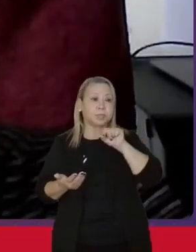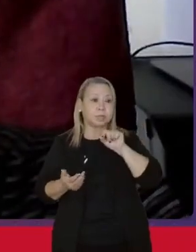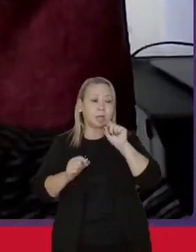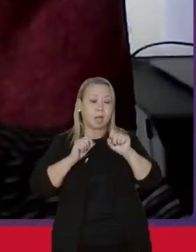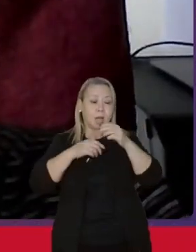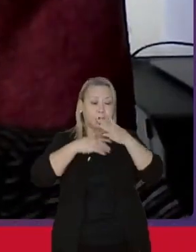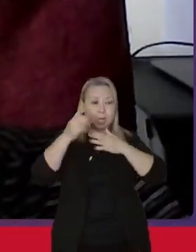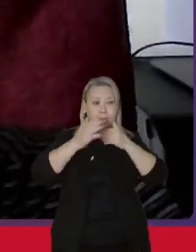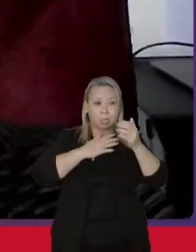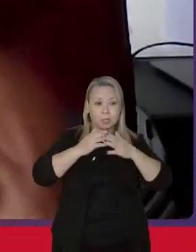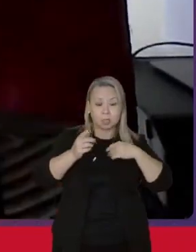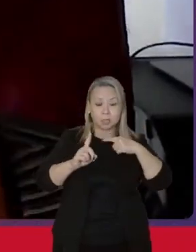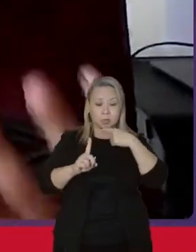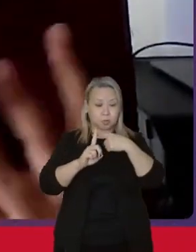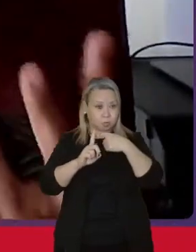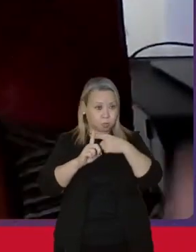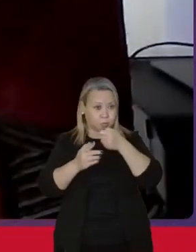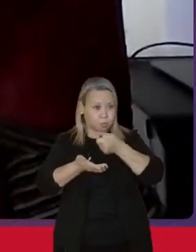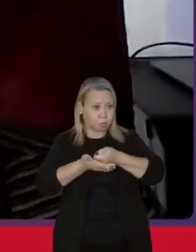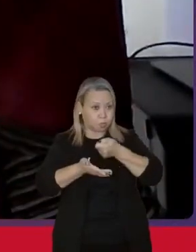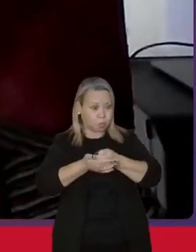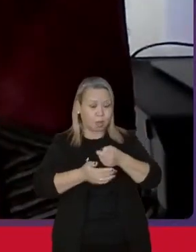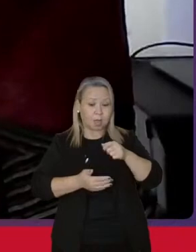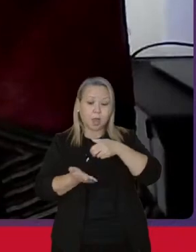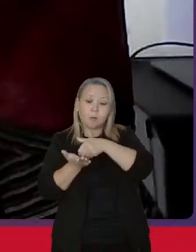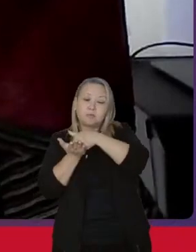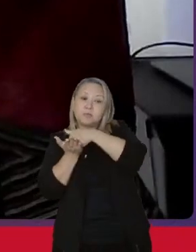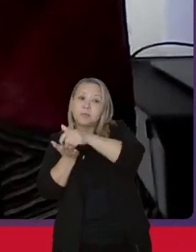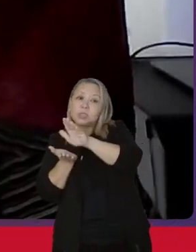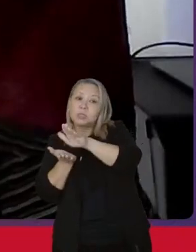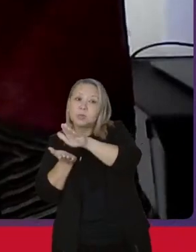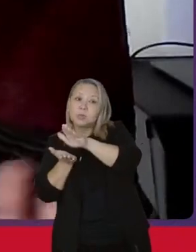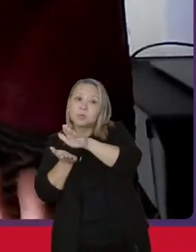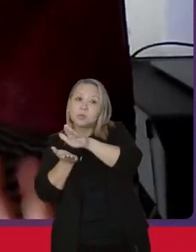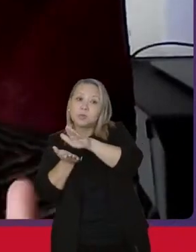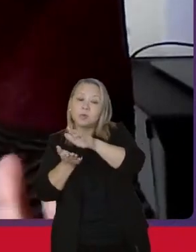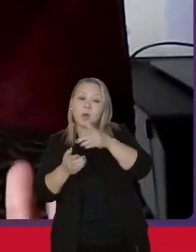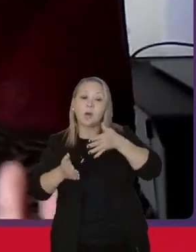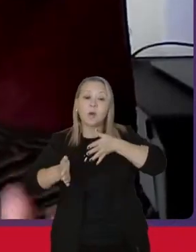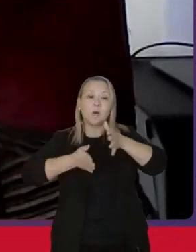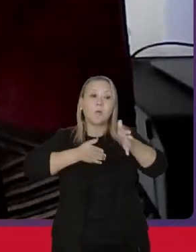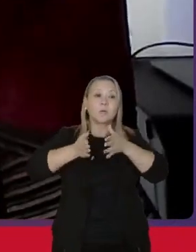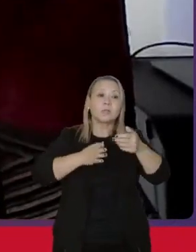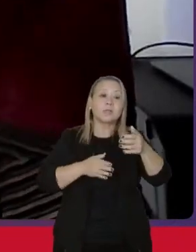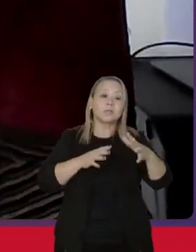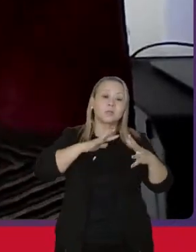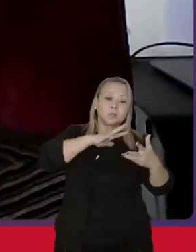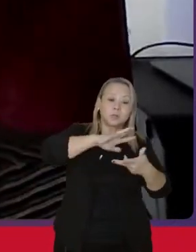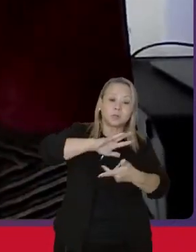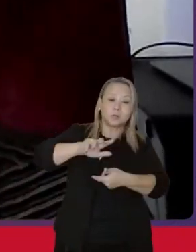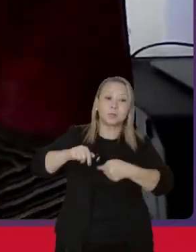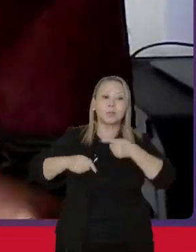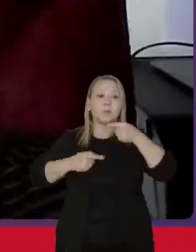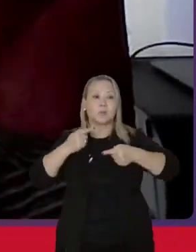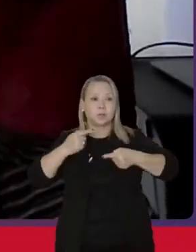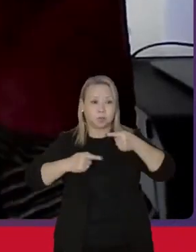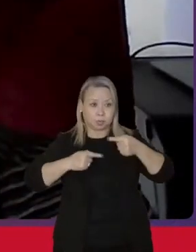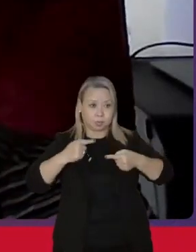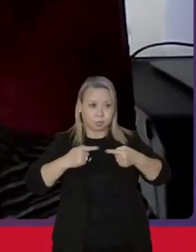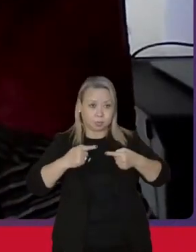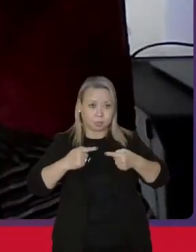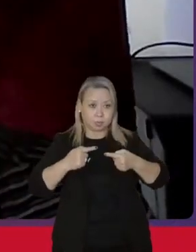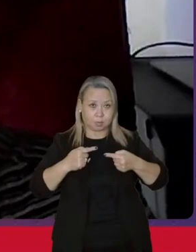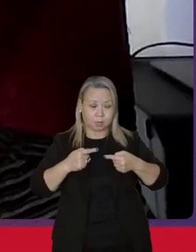as ações afirmativas não excluem o acesso universal às políticas. Vou